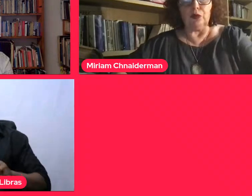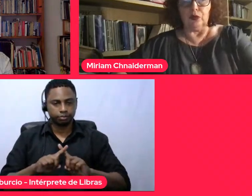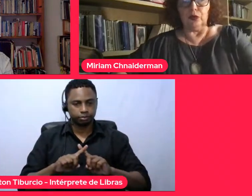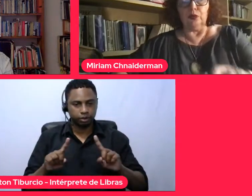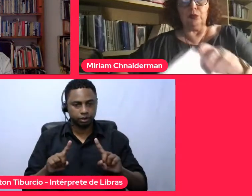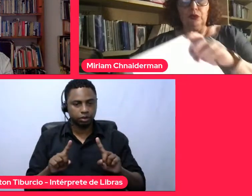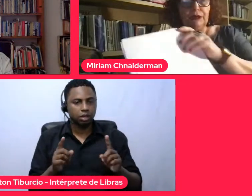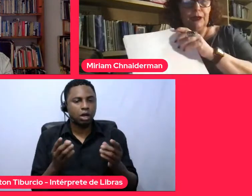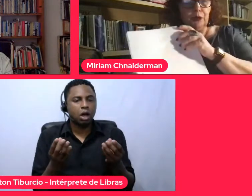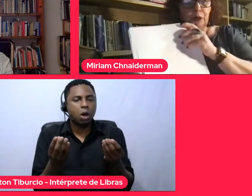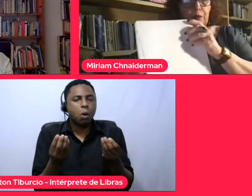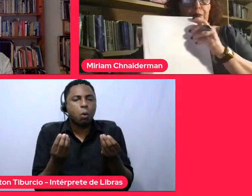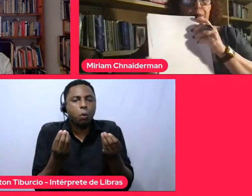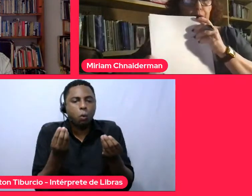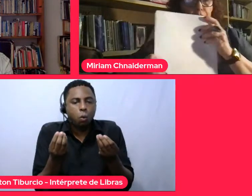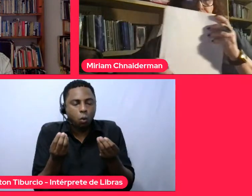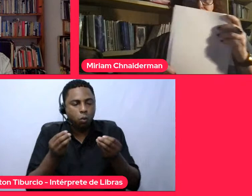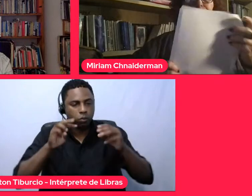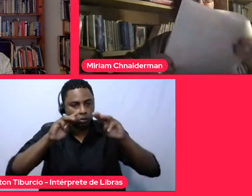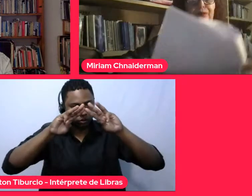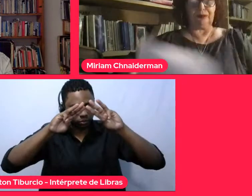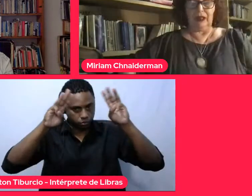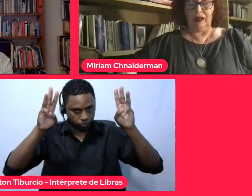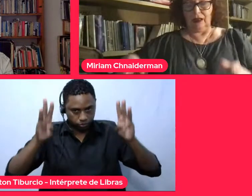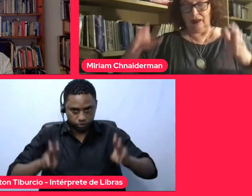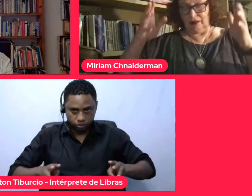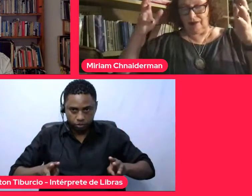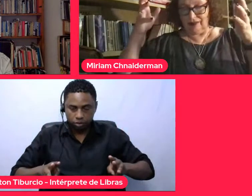como um museu pode